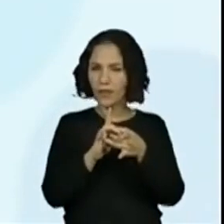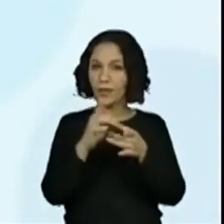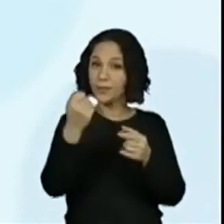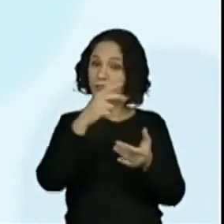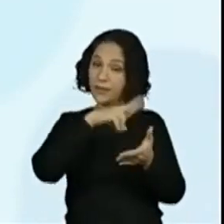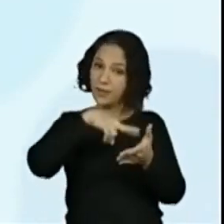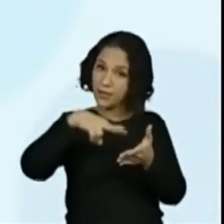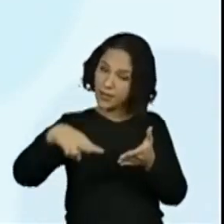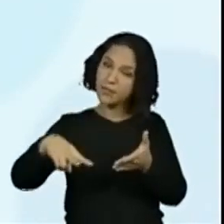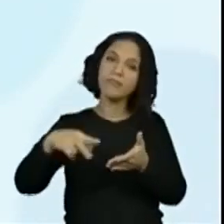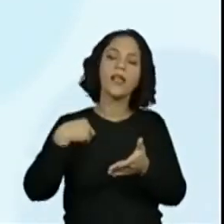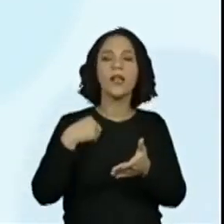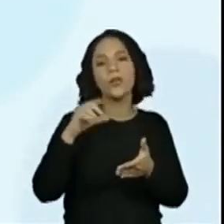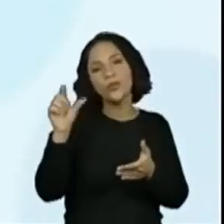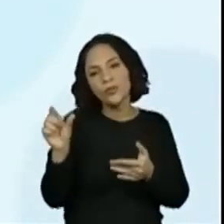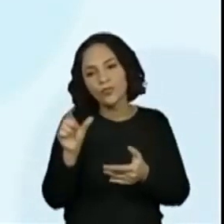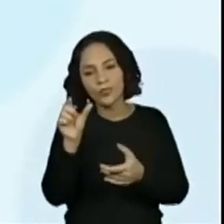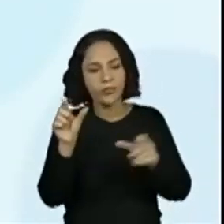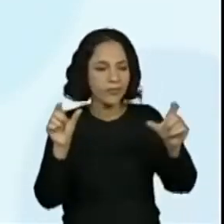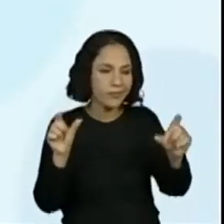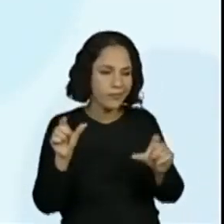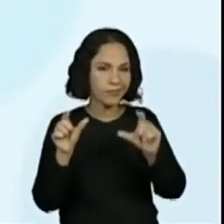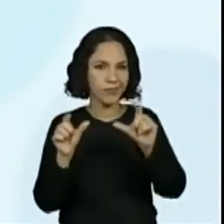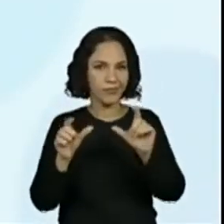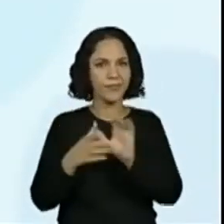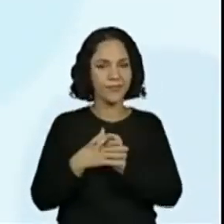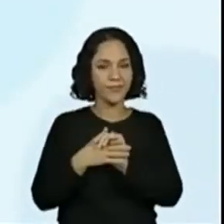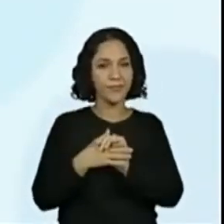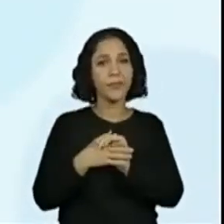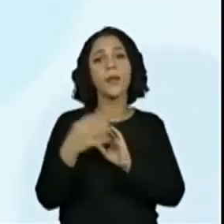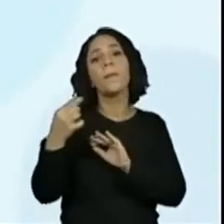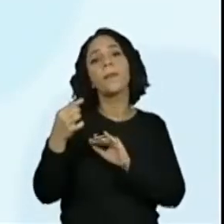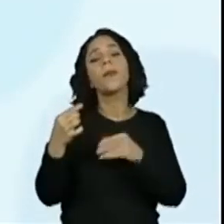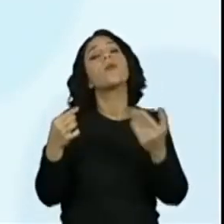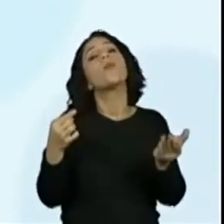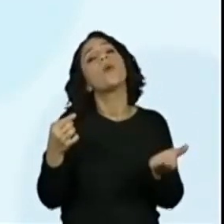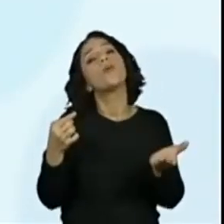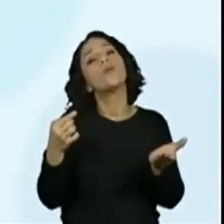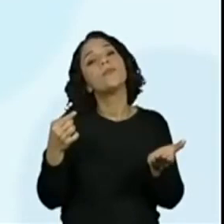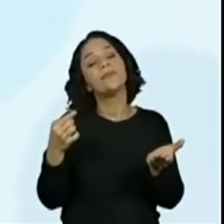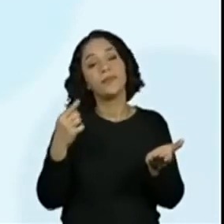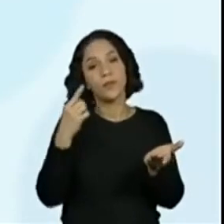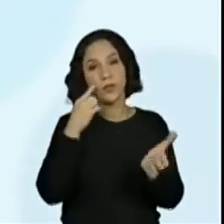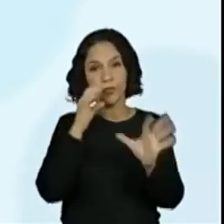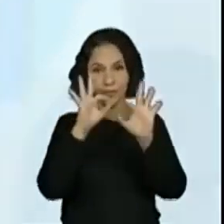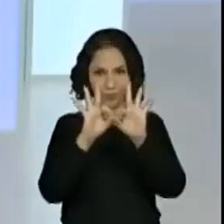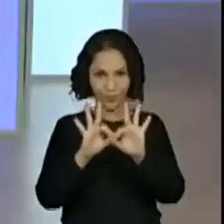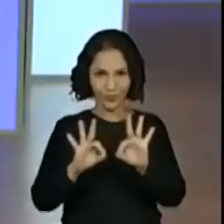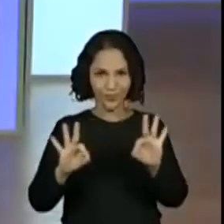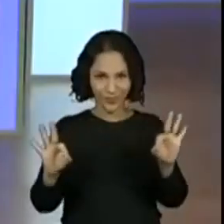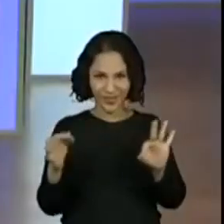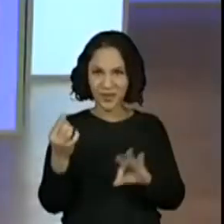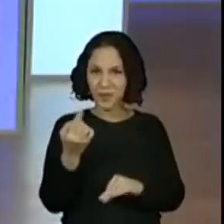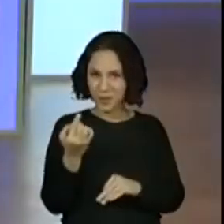que ler para que eu possa compor a quadrinha. Qual é a primeira quadrinha? O primeiro verso que eles têm que encontrar aí é